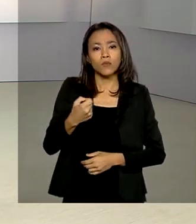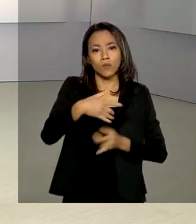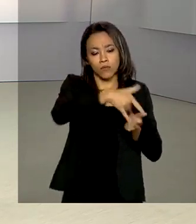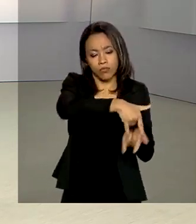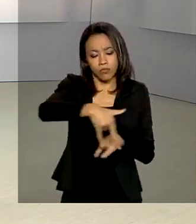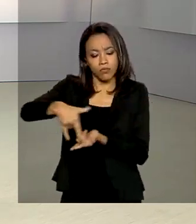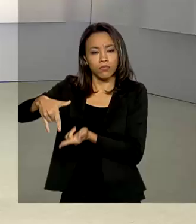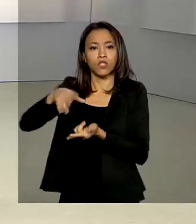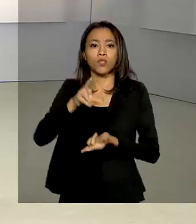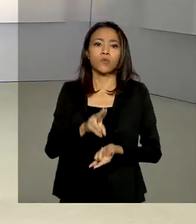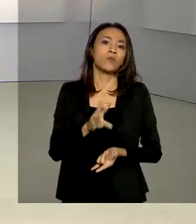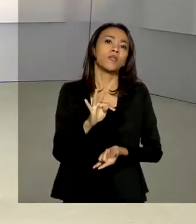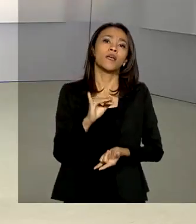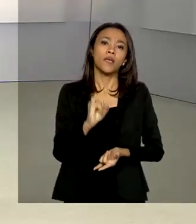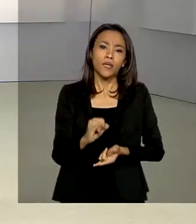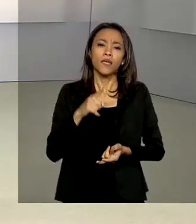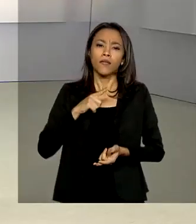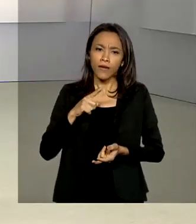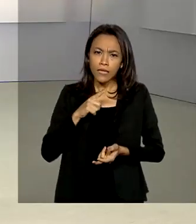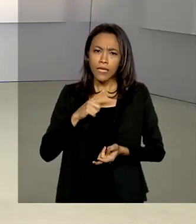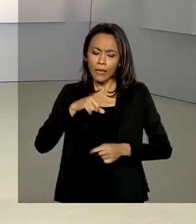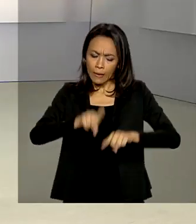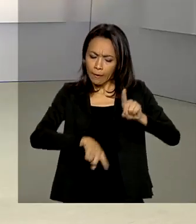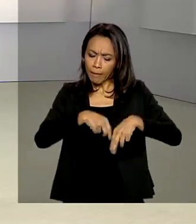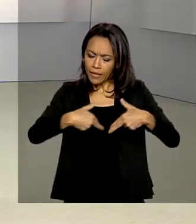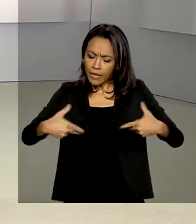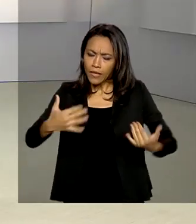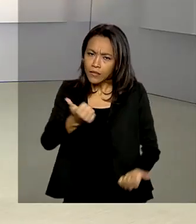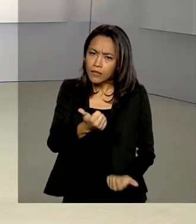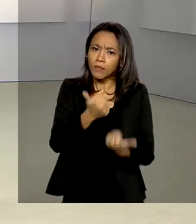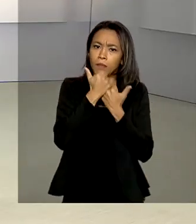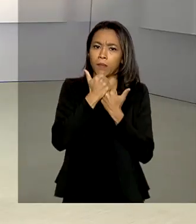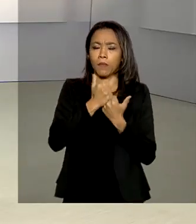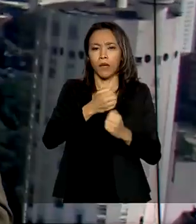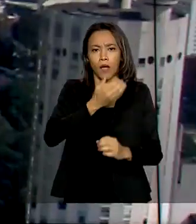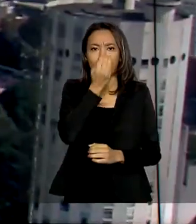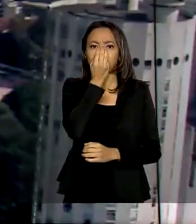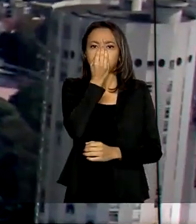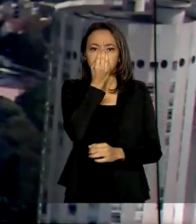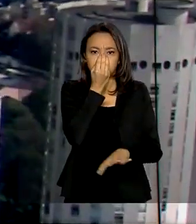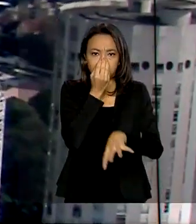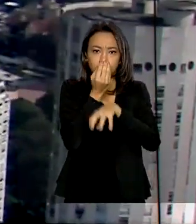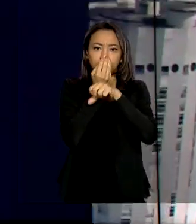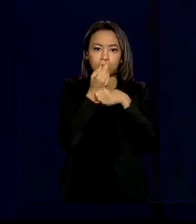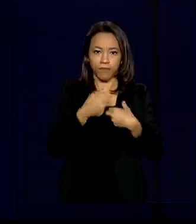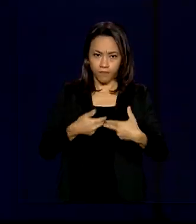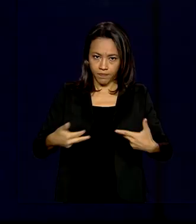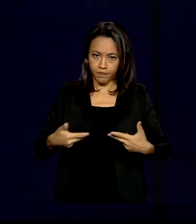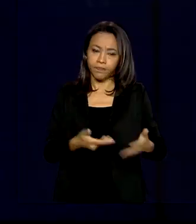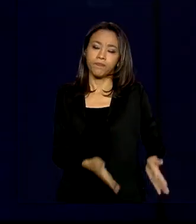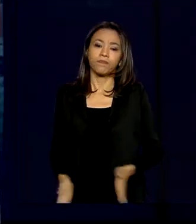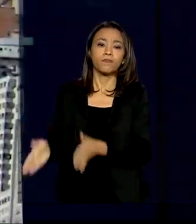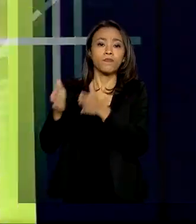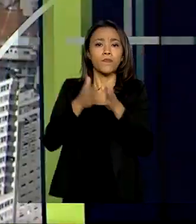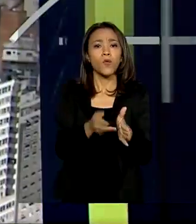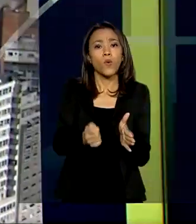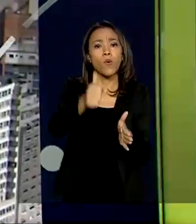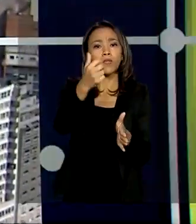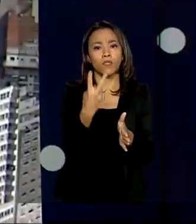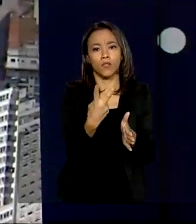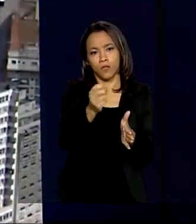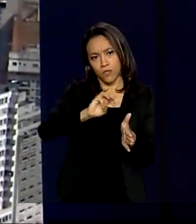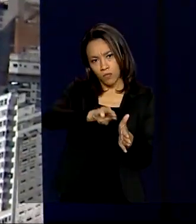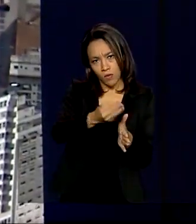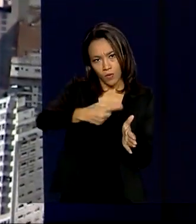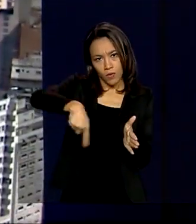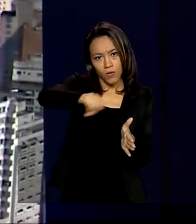-intensivas, com tubulação e suporte para respiradores. Quase 2 milhões de trabalhadores vão